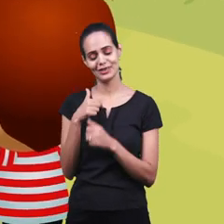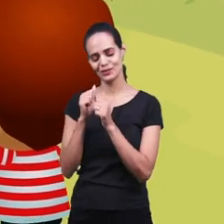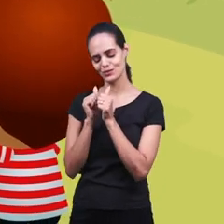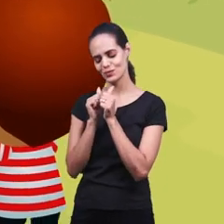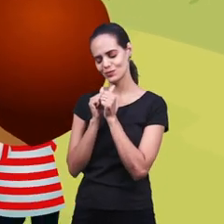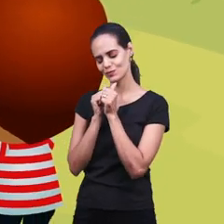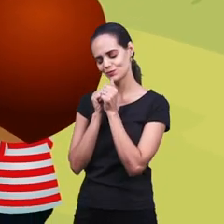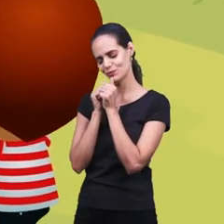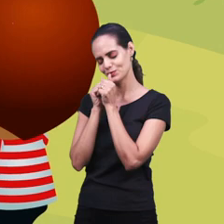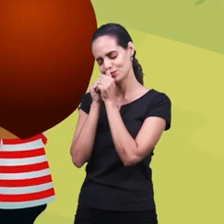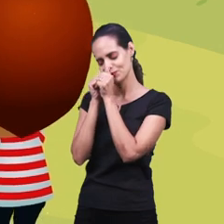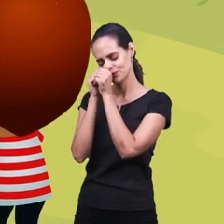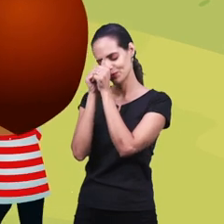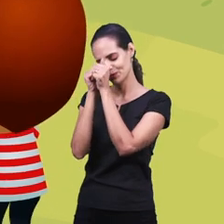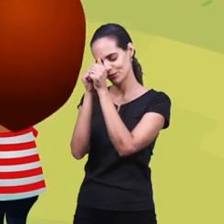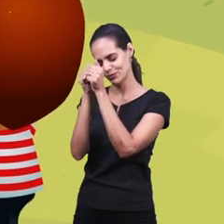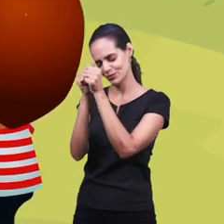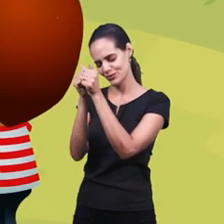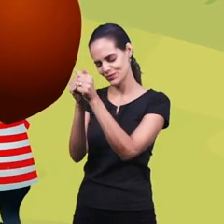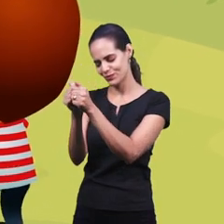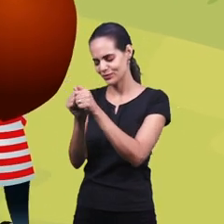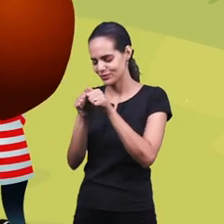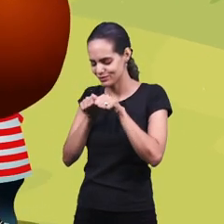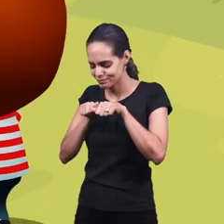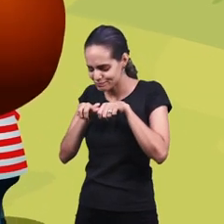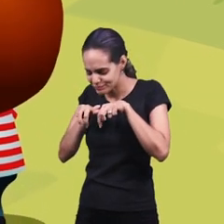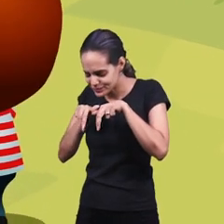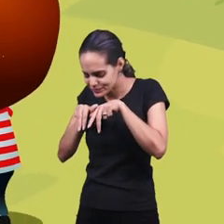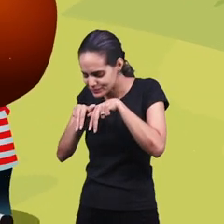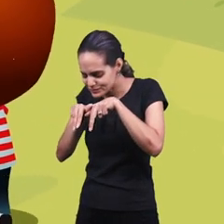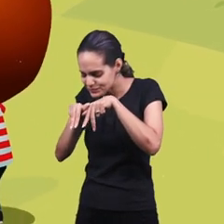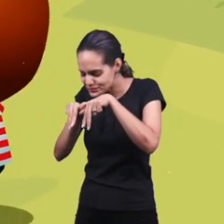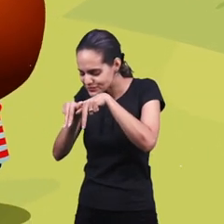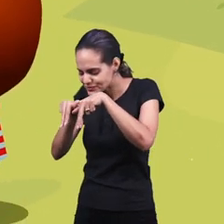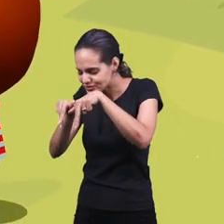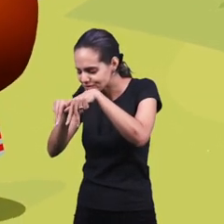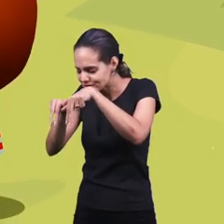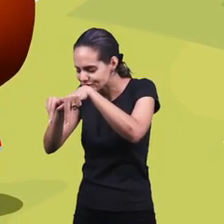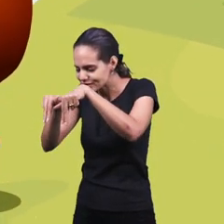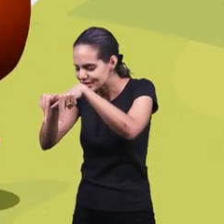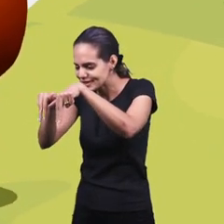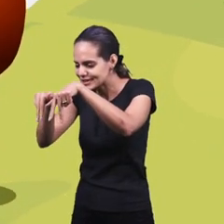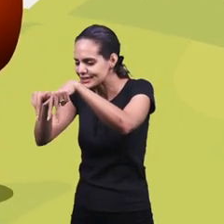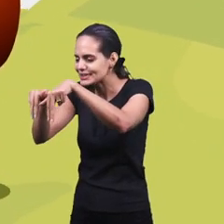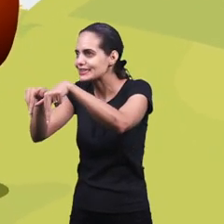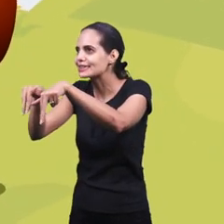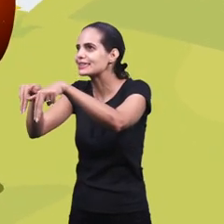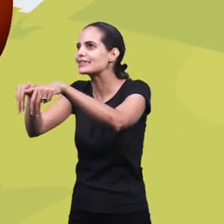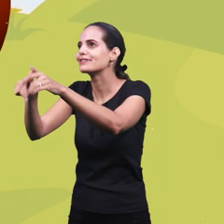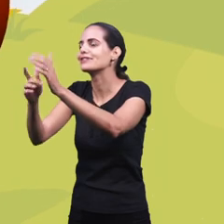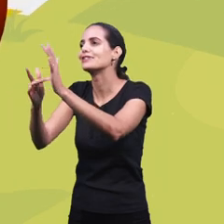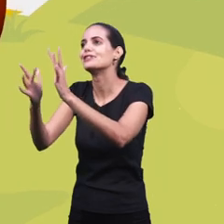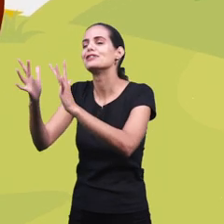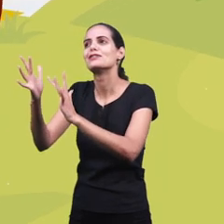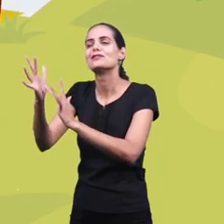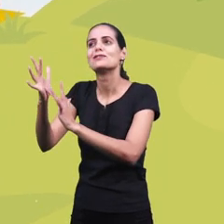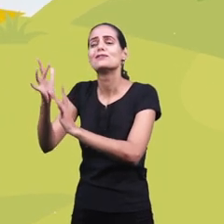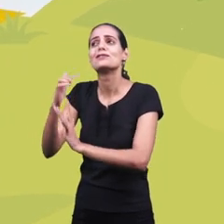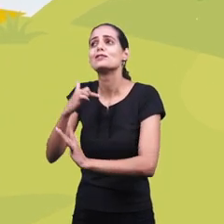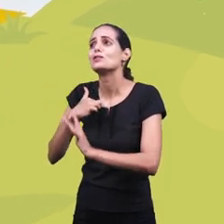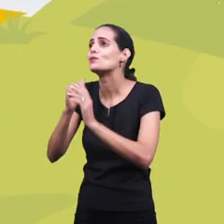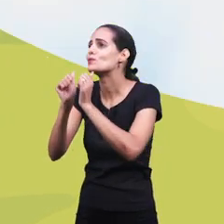E sempre contigo vou andar E